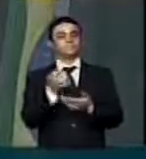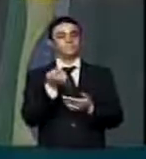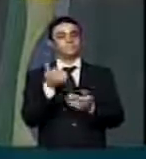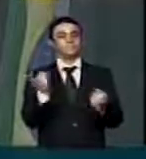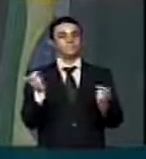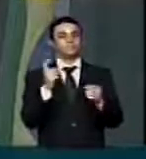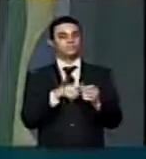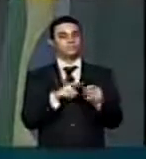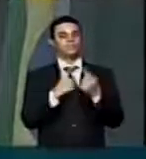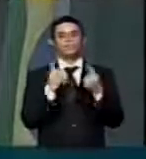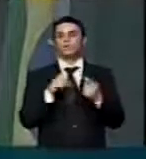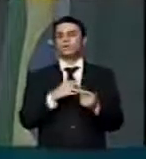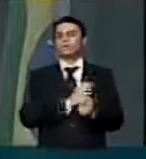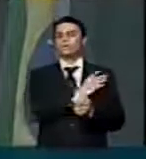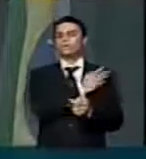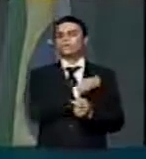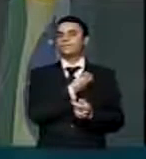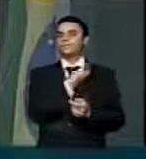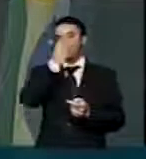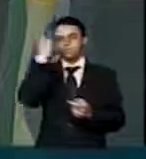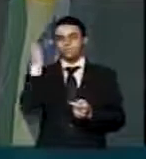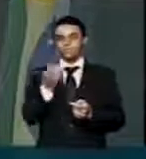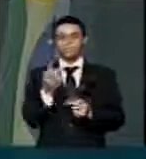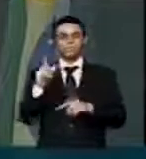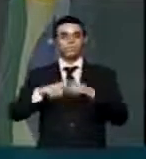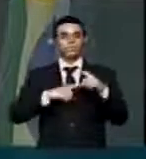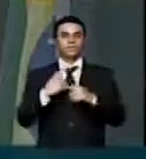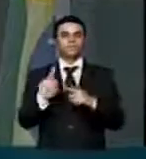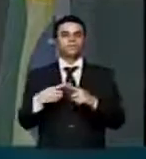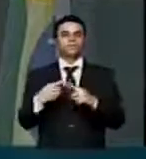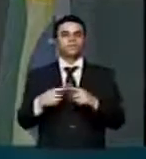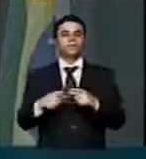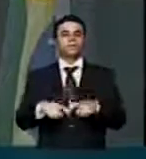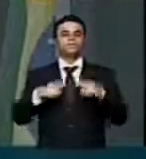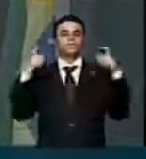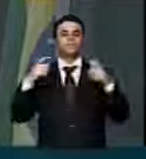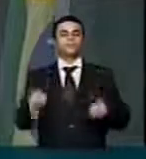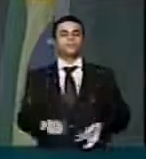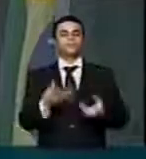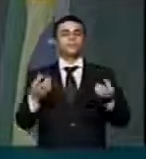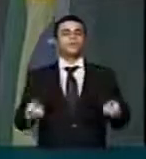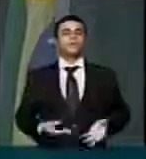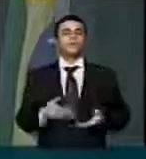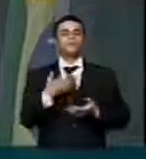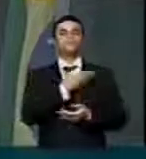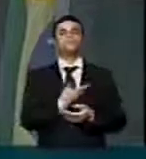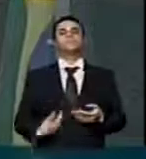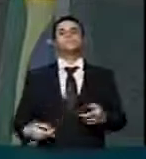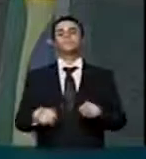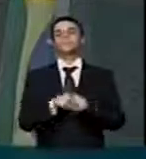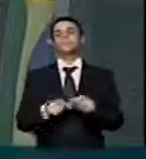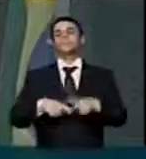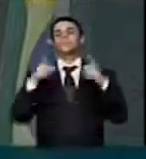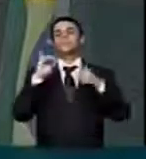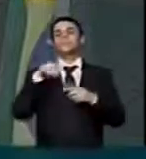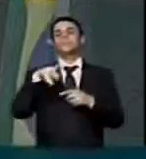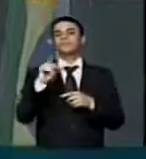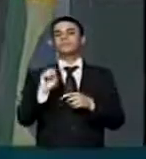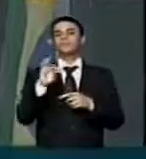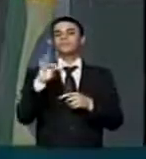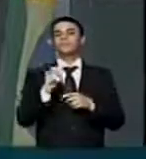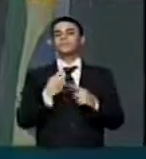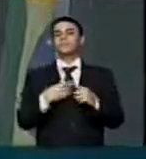é um pesadelo na vida do trabalhador, é aumento de gasto público, é aumento de imposto para poder suportar aumento de gasto